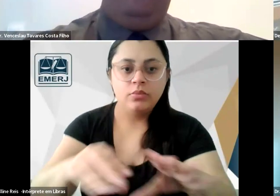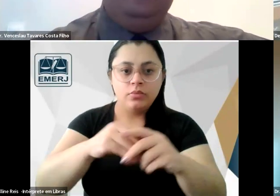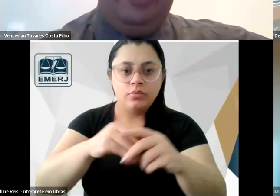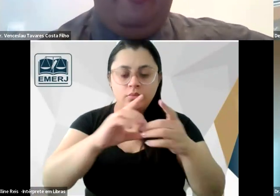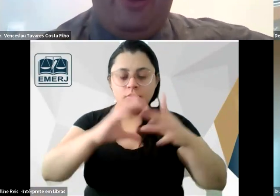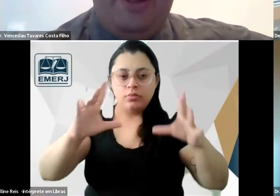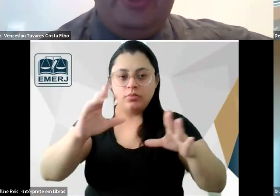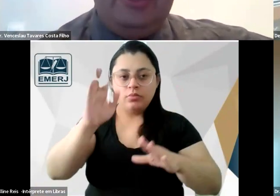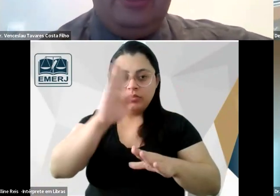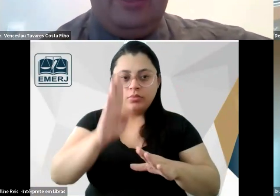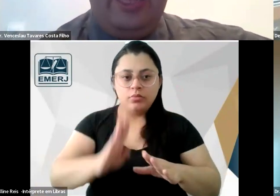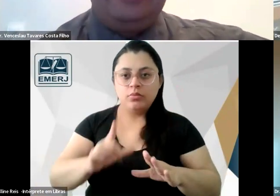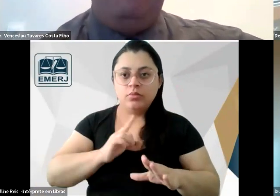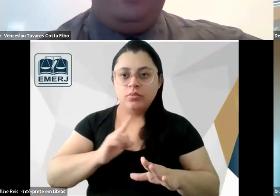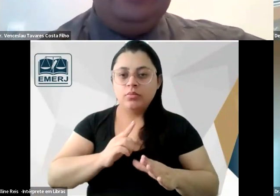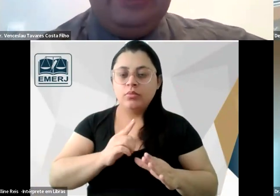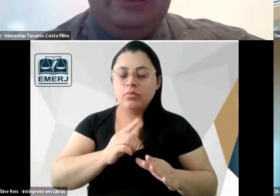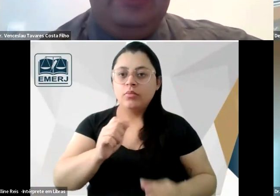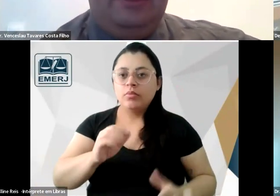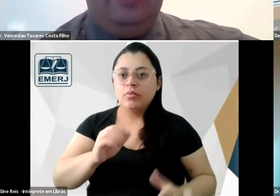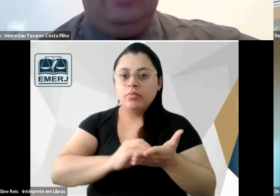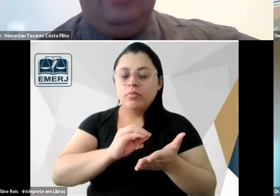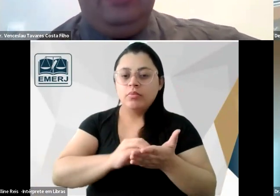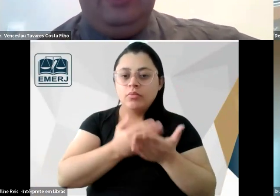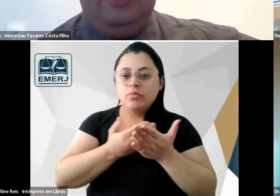proibir o voto dos analfabetos essa massa